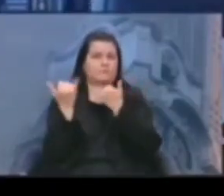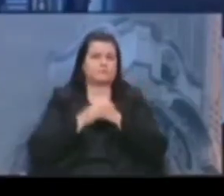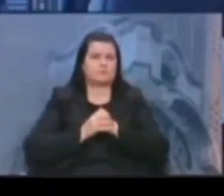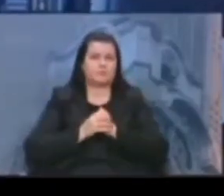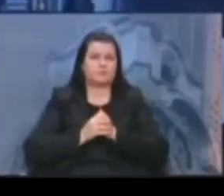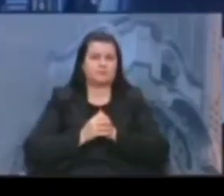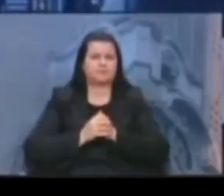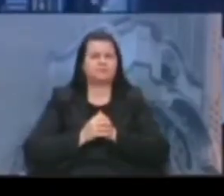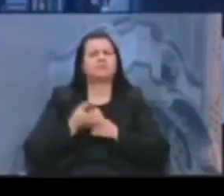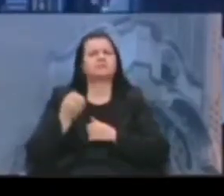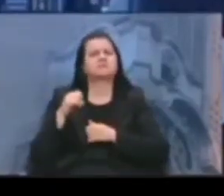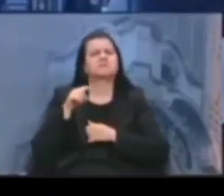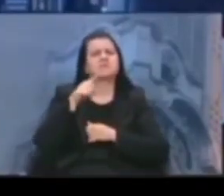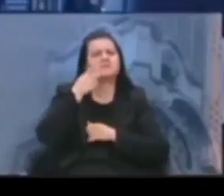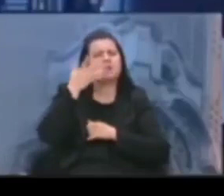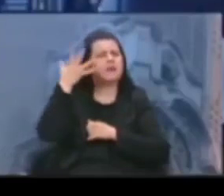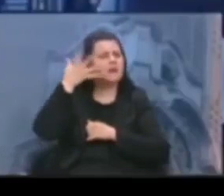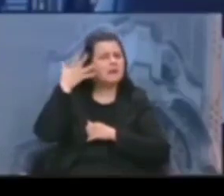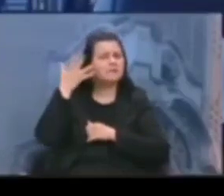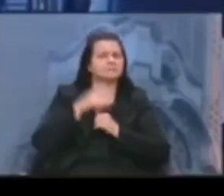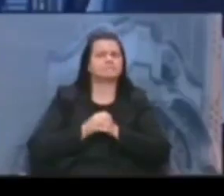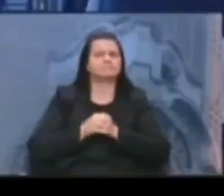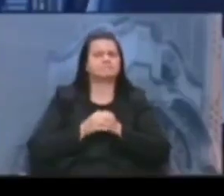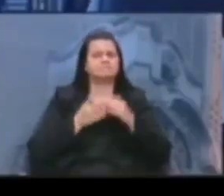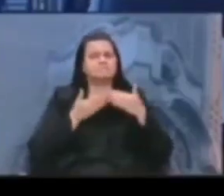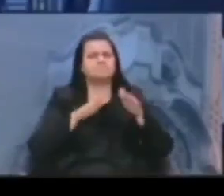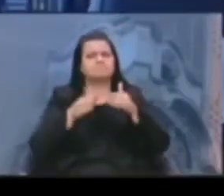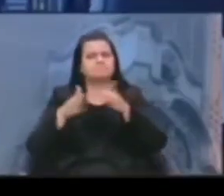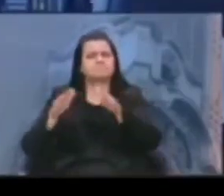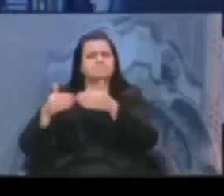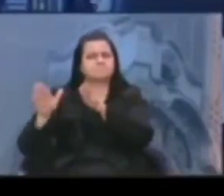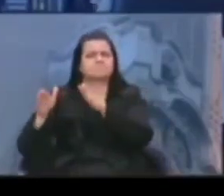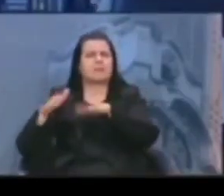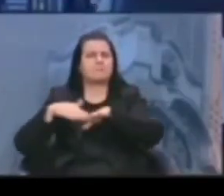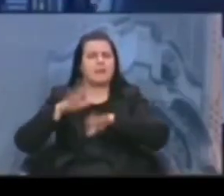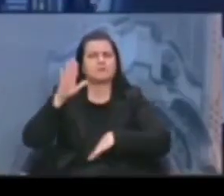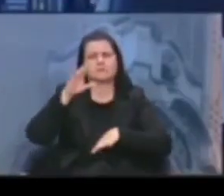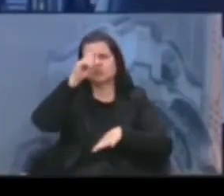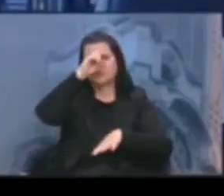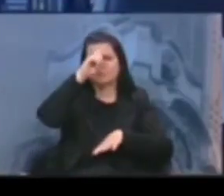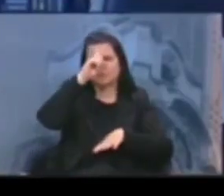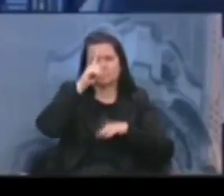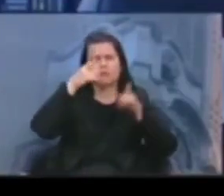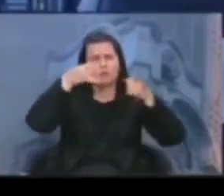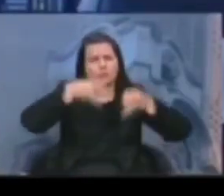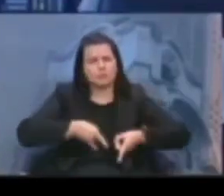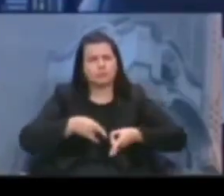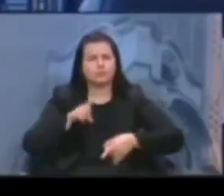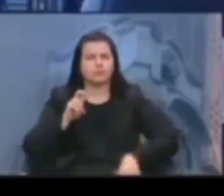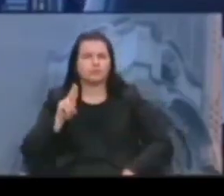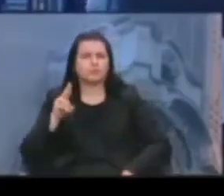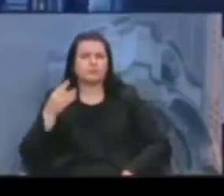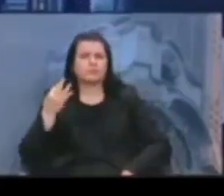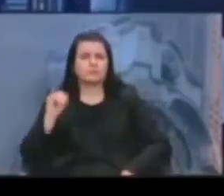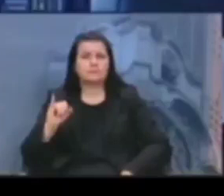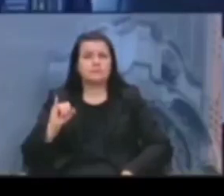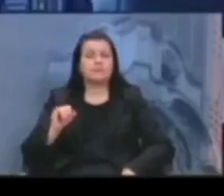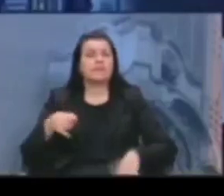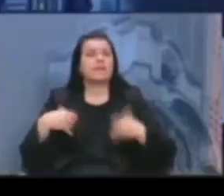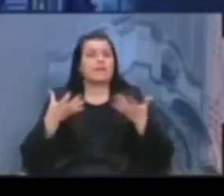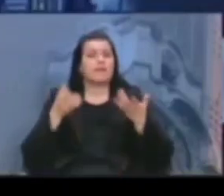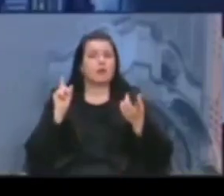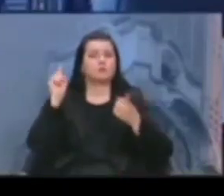quando vem com esse discurso de abertura indiscriminada de leitos de UTI com o objetivo de salvar,